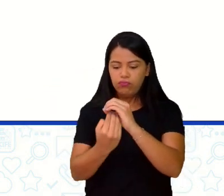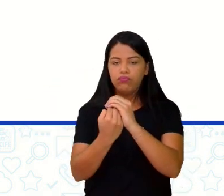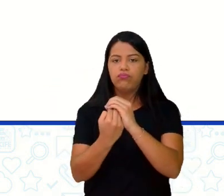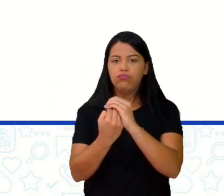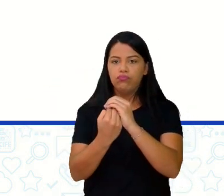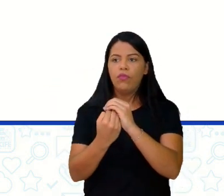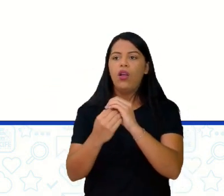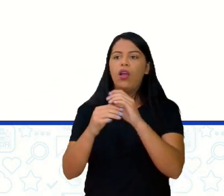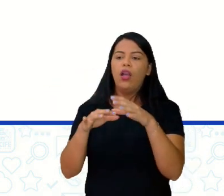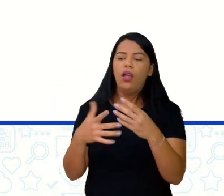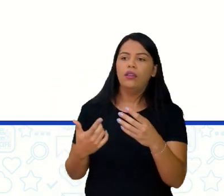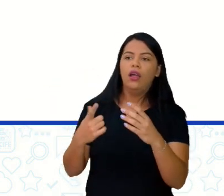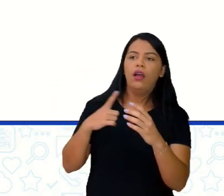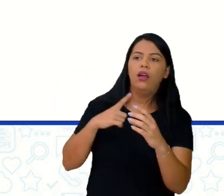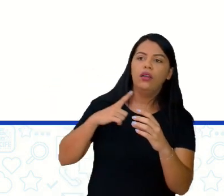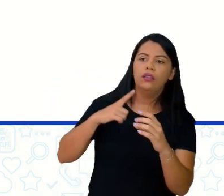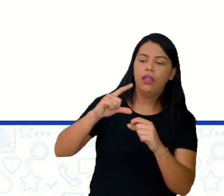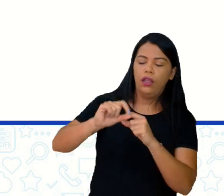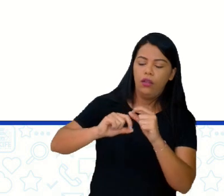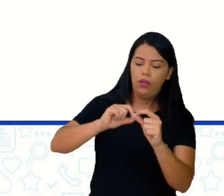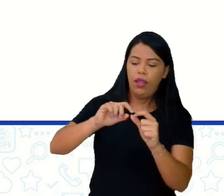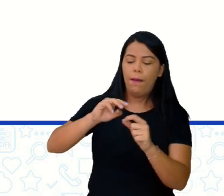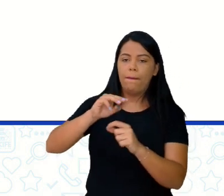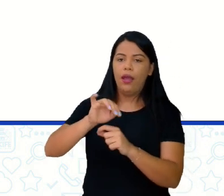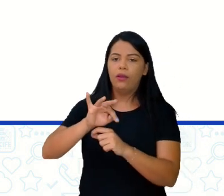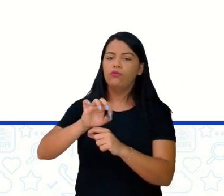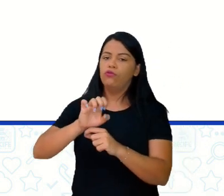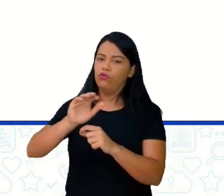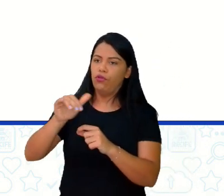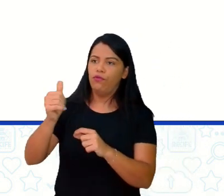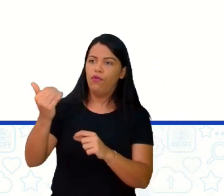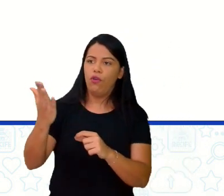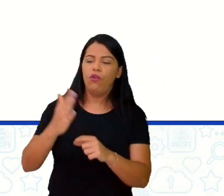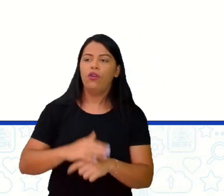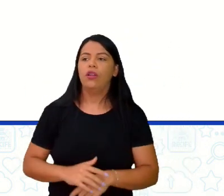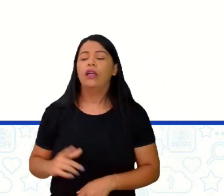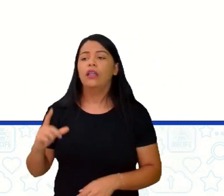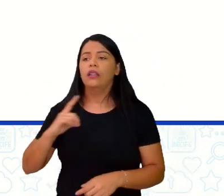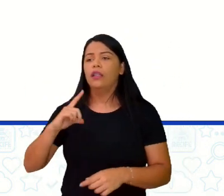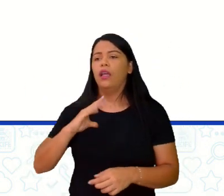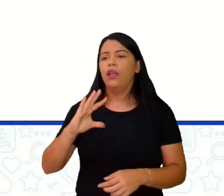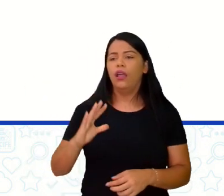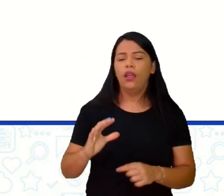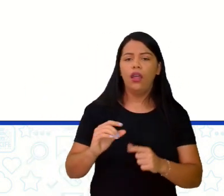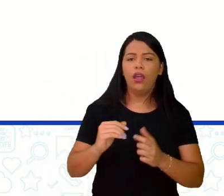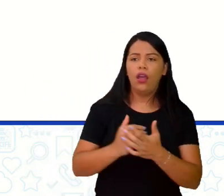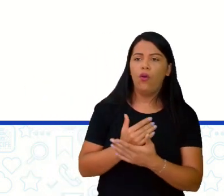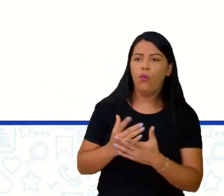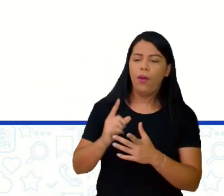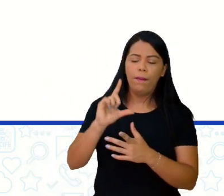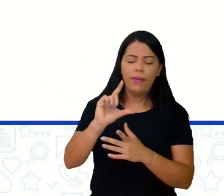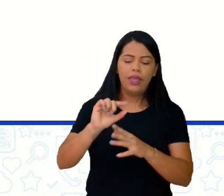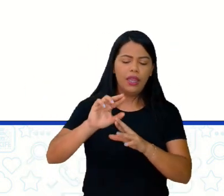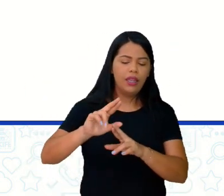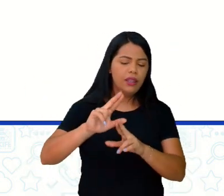chama de manto externo. Aí existe uma pequena diferença de temperatura entre o interno